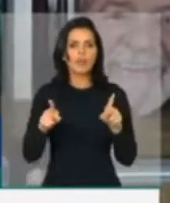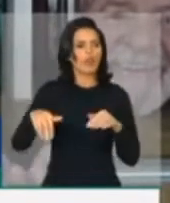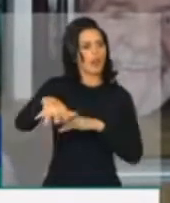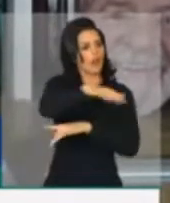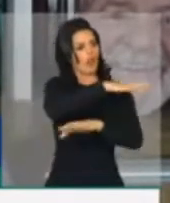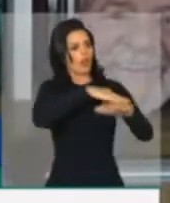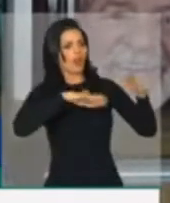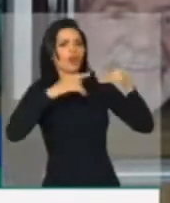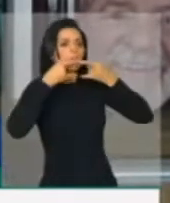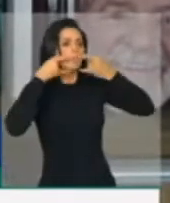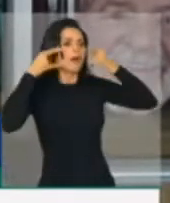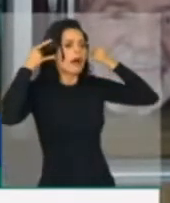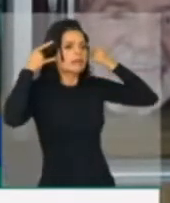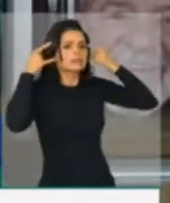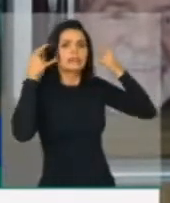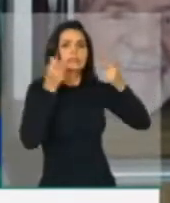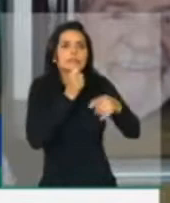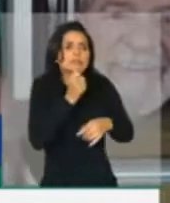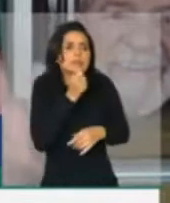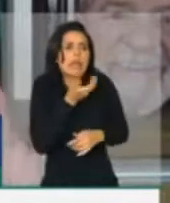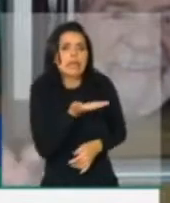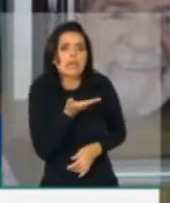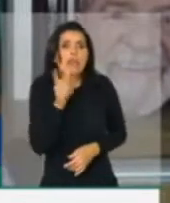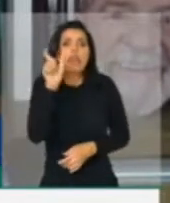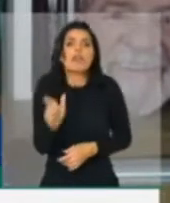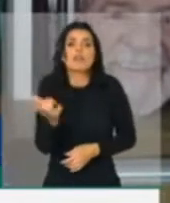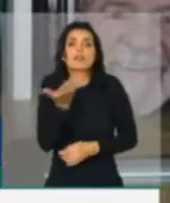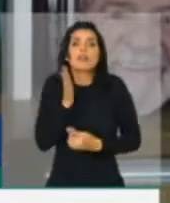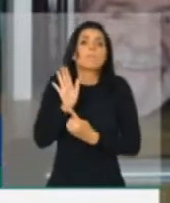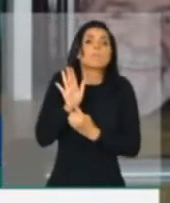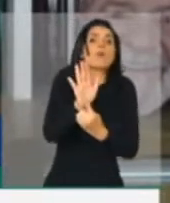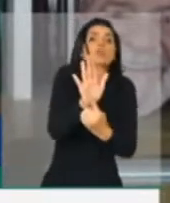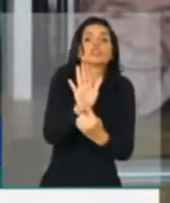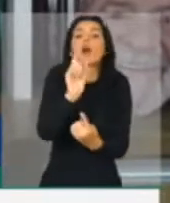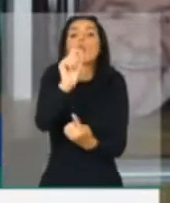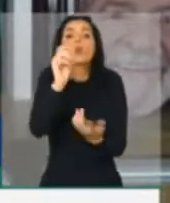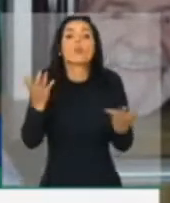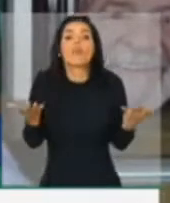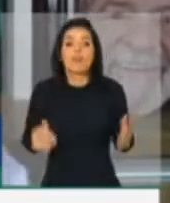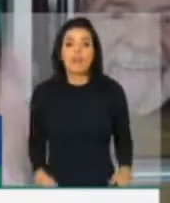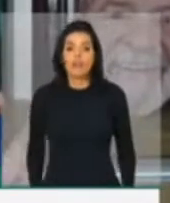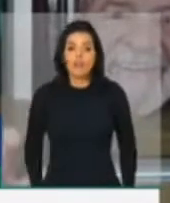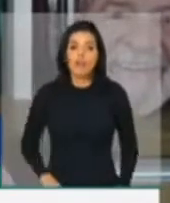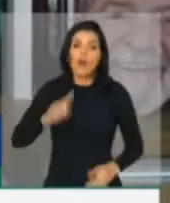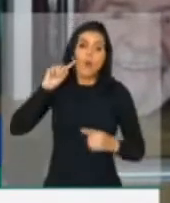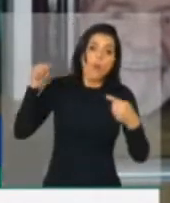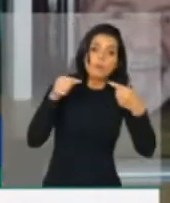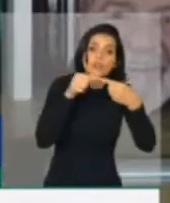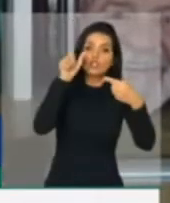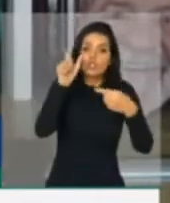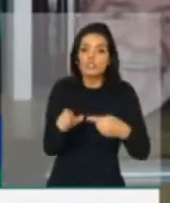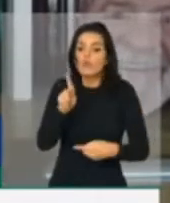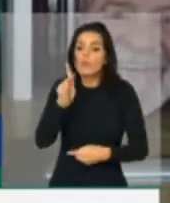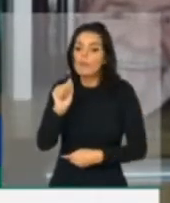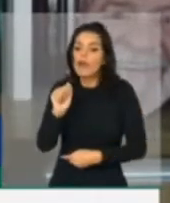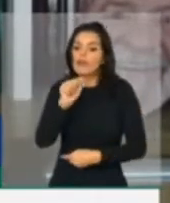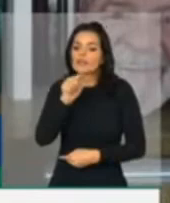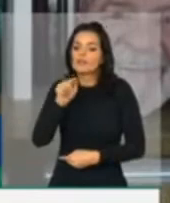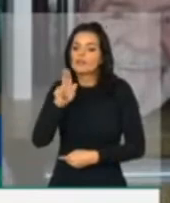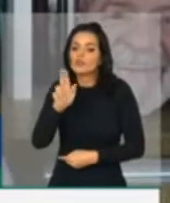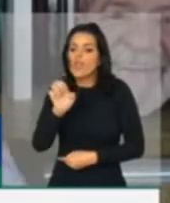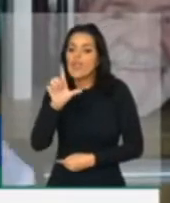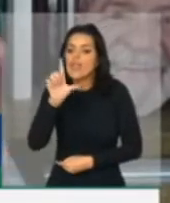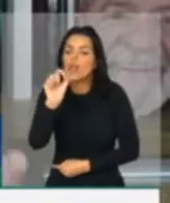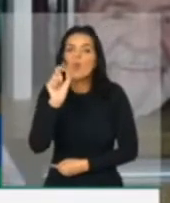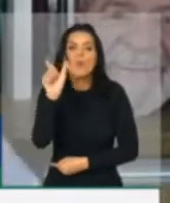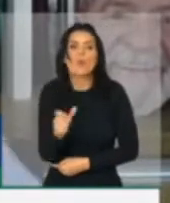máscara. O que que ele queria dizer, presidente? Qual era o objetivo do Pazuello? Qual